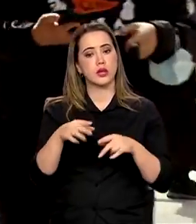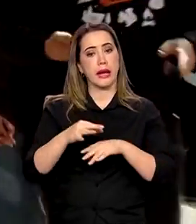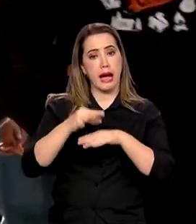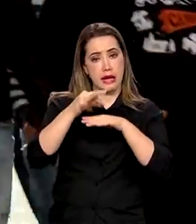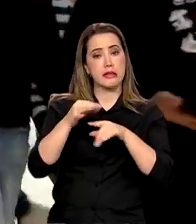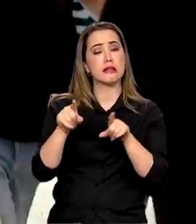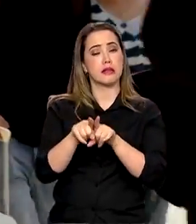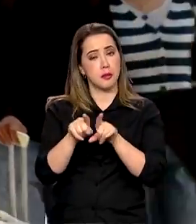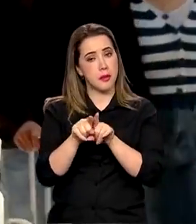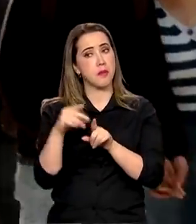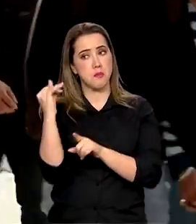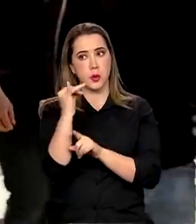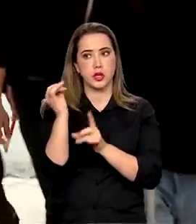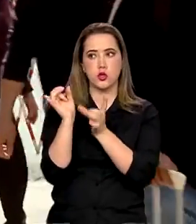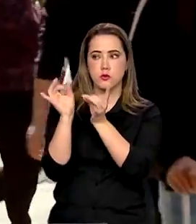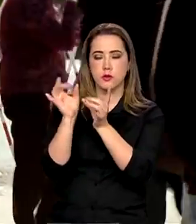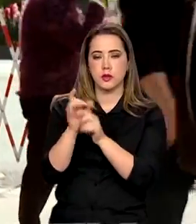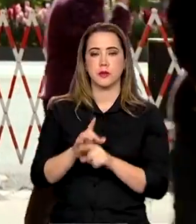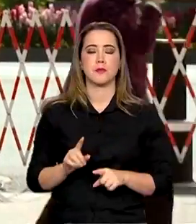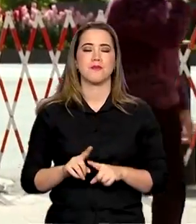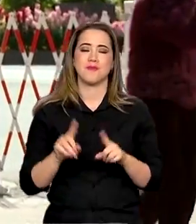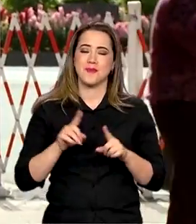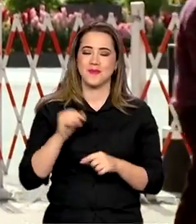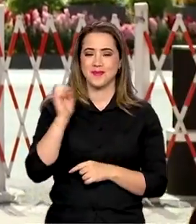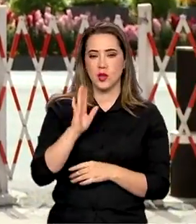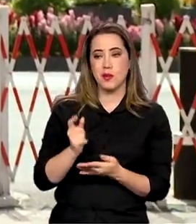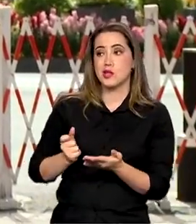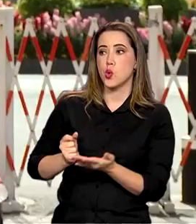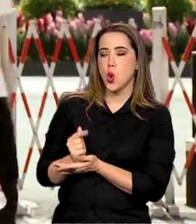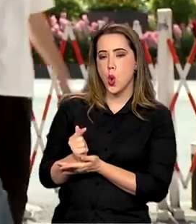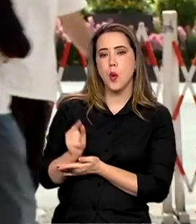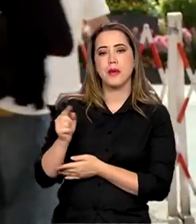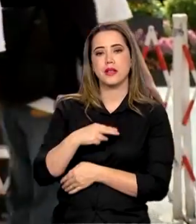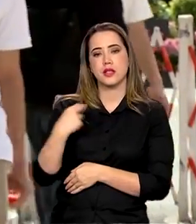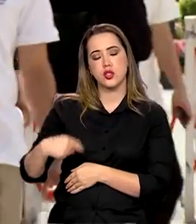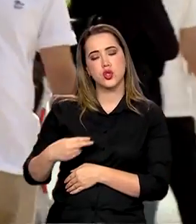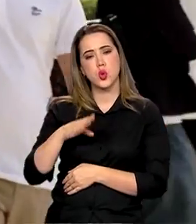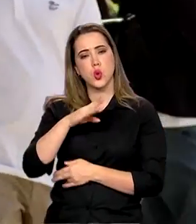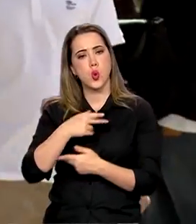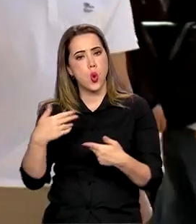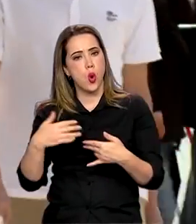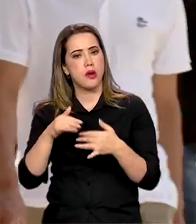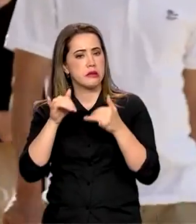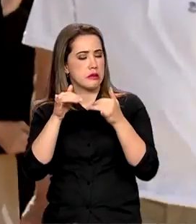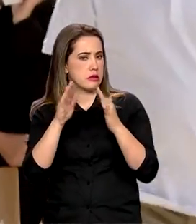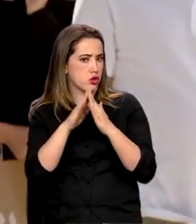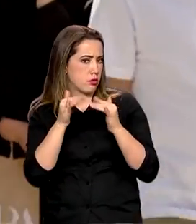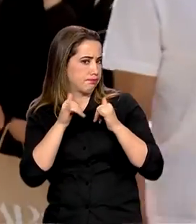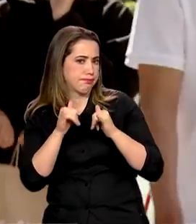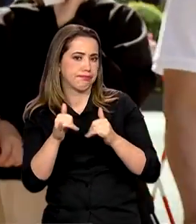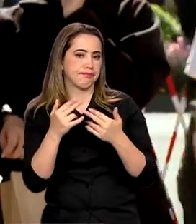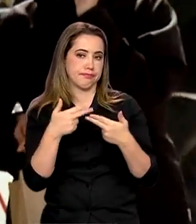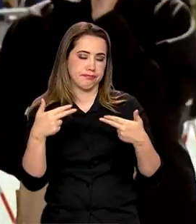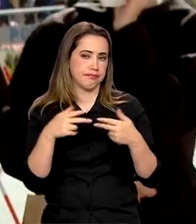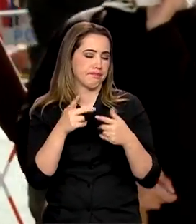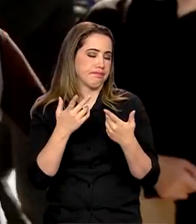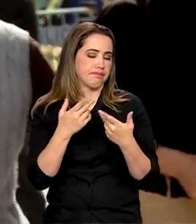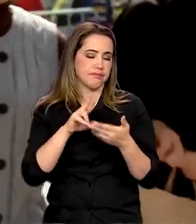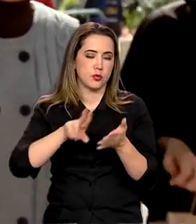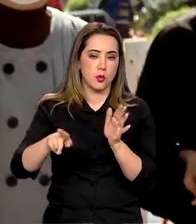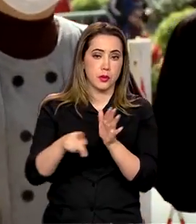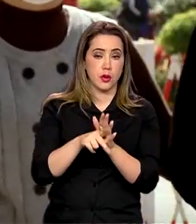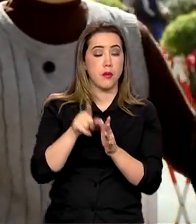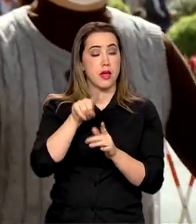lado, o Brasil compra dos chineses principalmente produtos eletrônicos. E uma das questões dessa relação